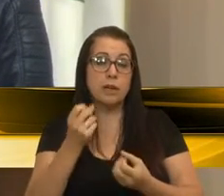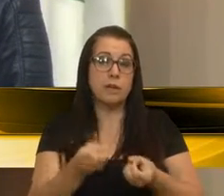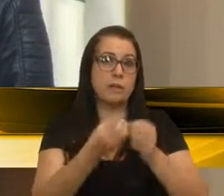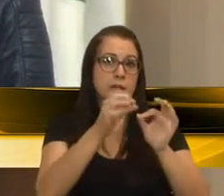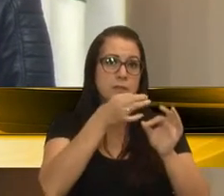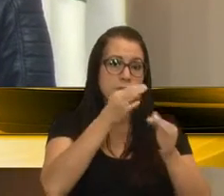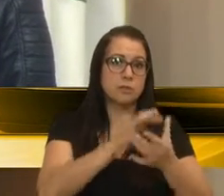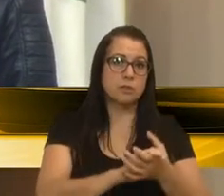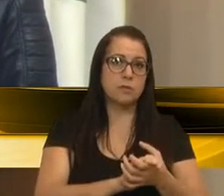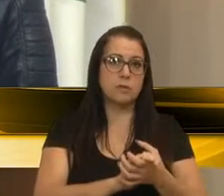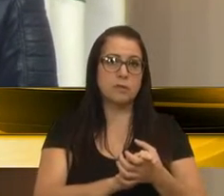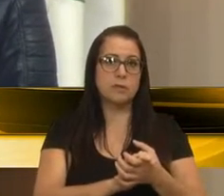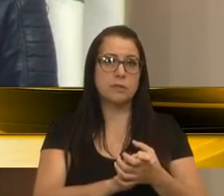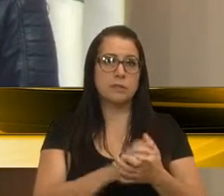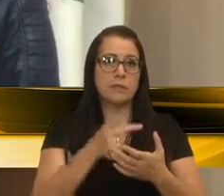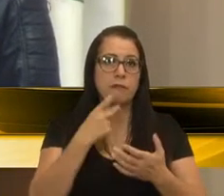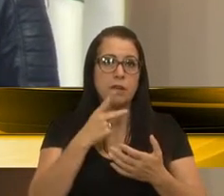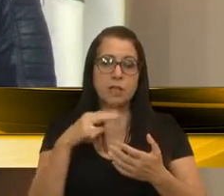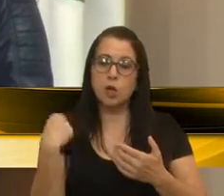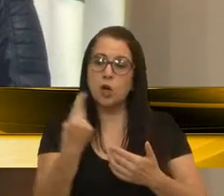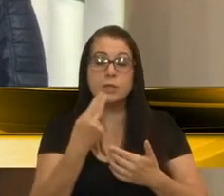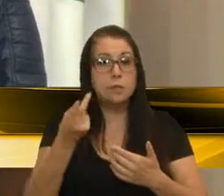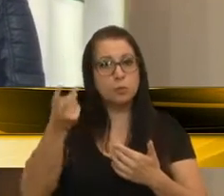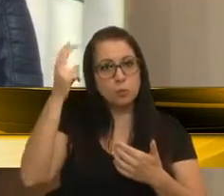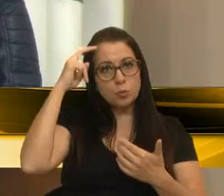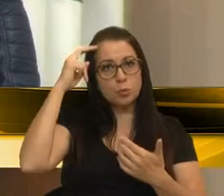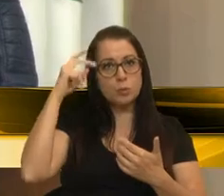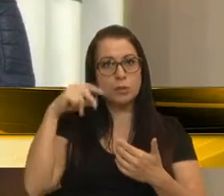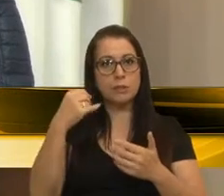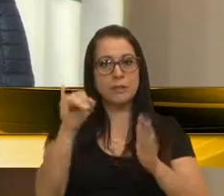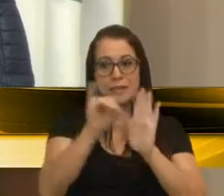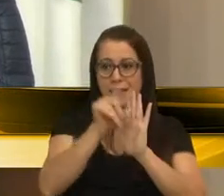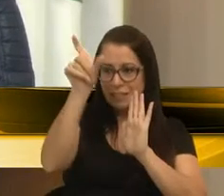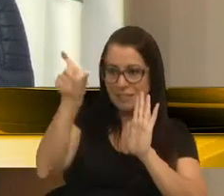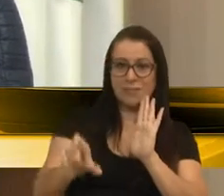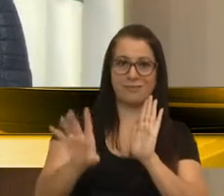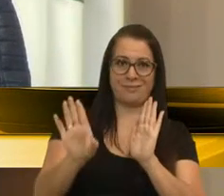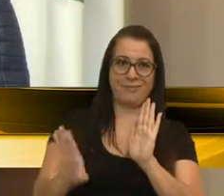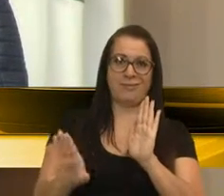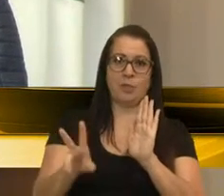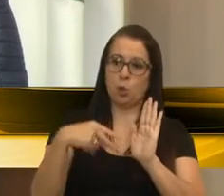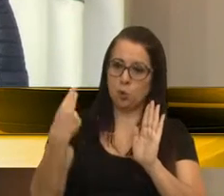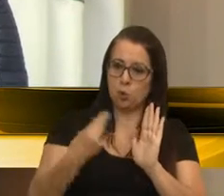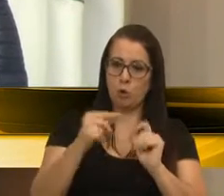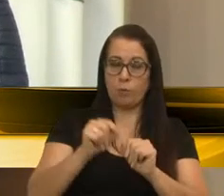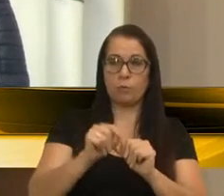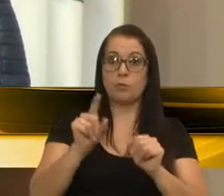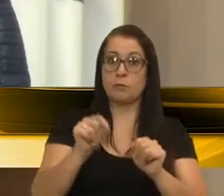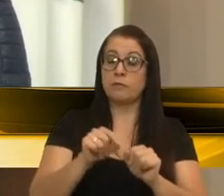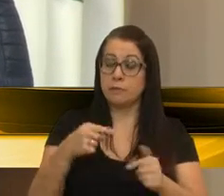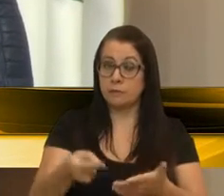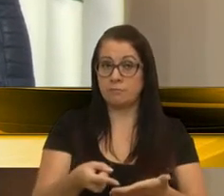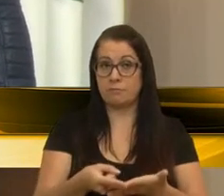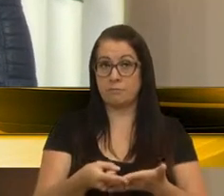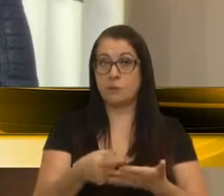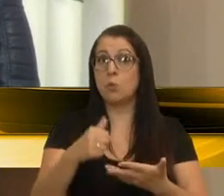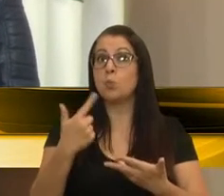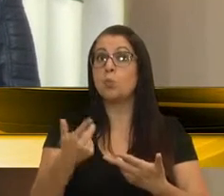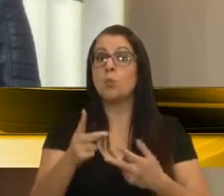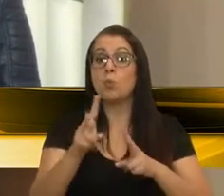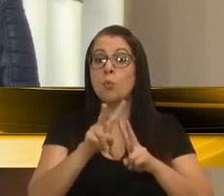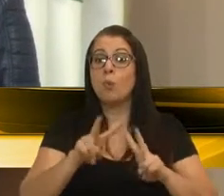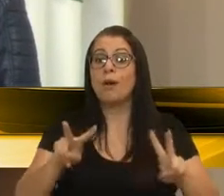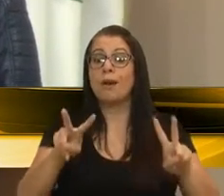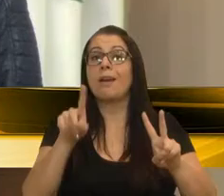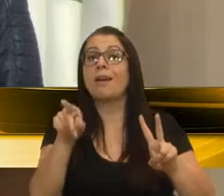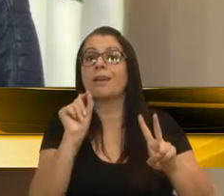em Festa da Uva, a gente quer falar da nossa cultura, da nossa identidade, quem somos, o que fizemos, e qual é o olhar que